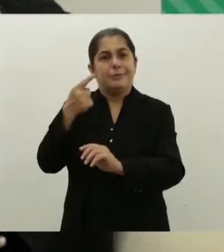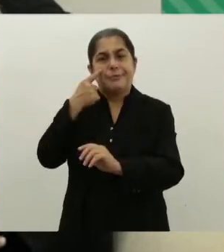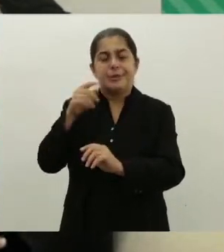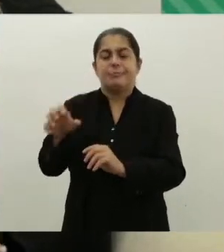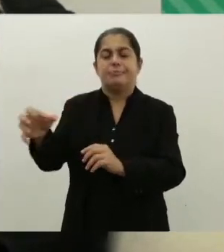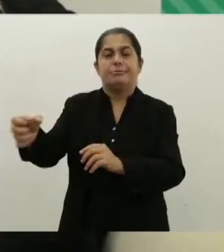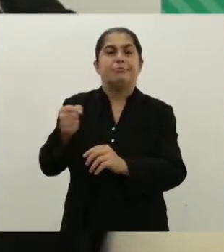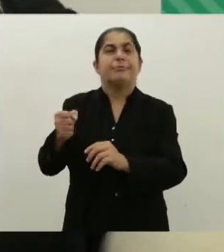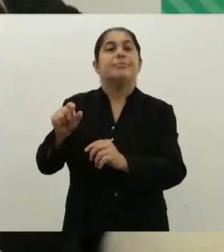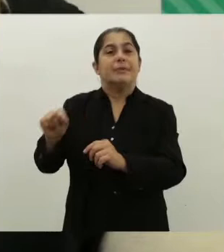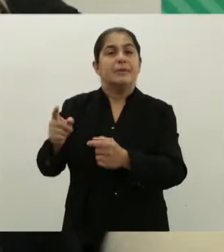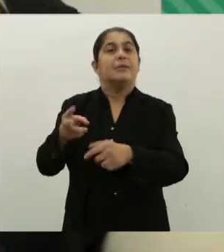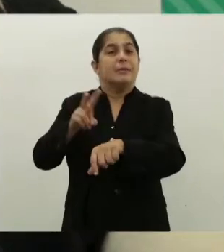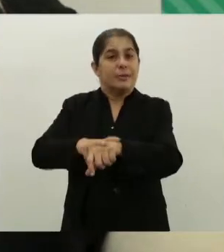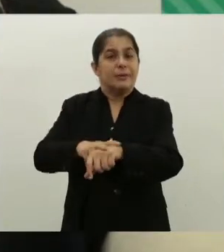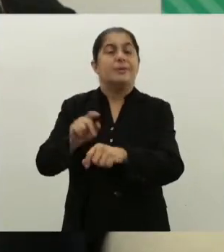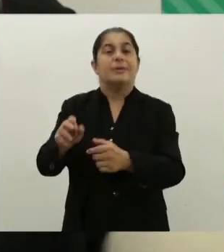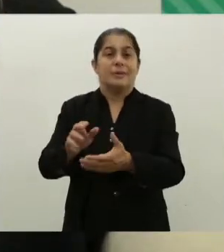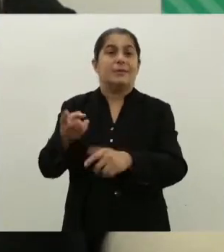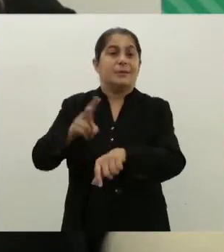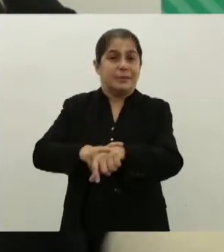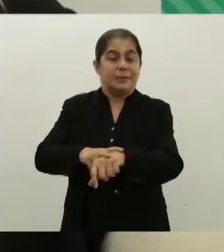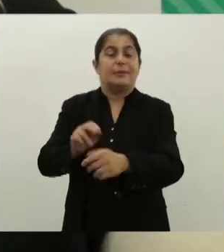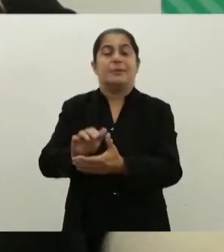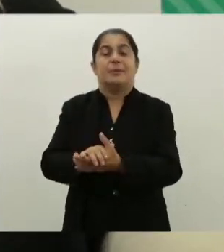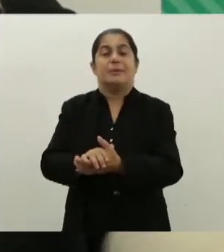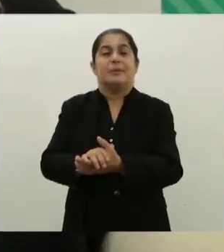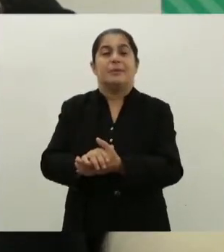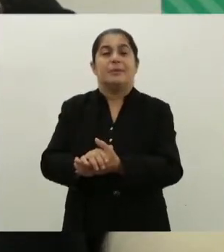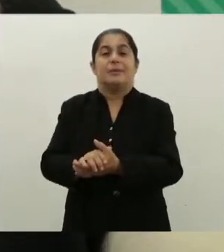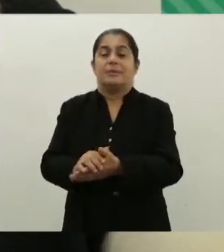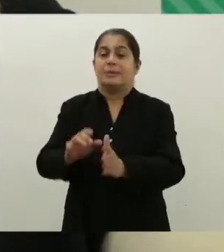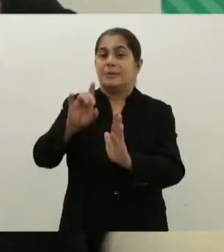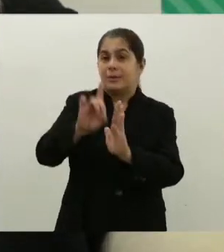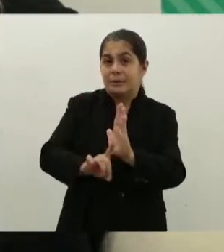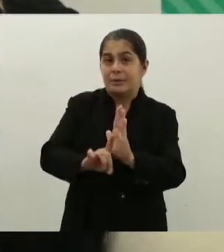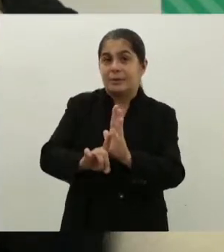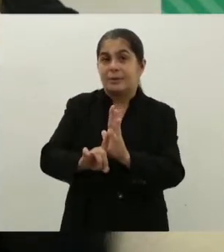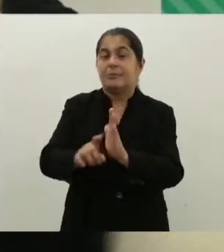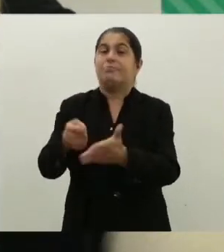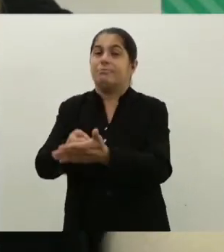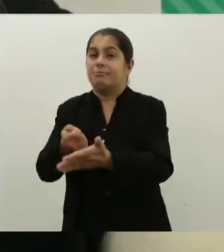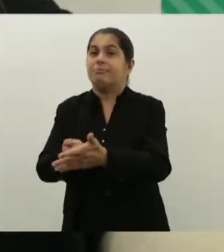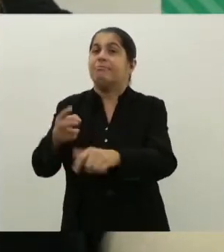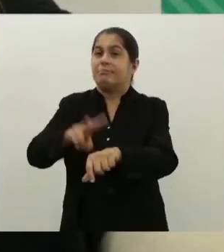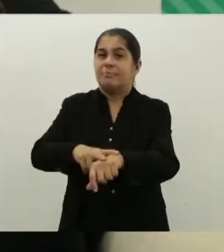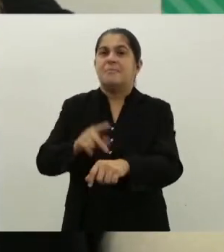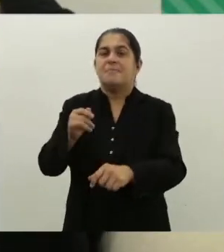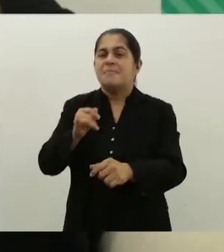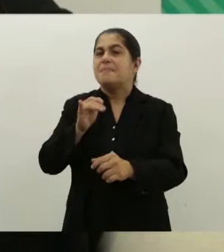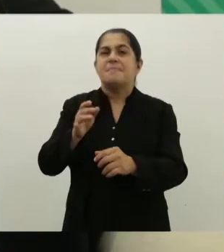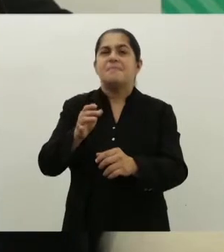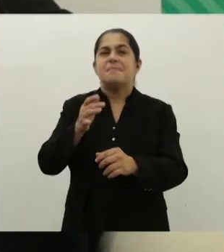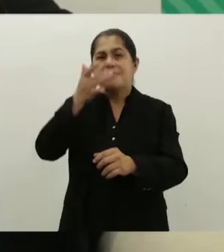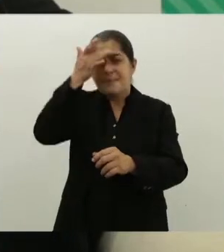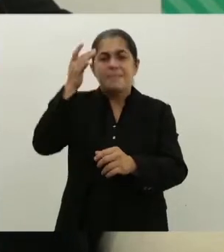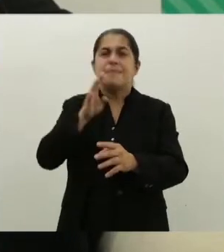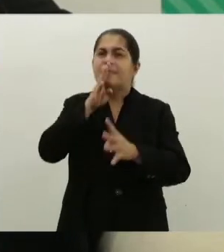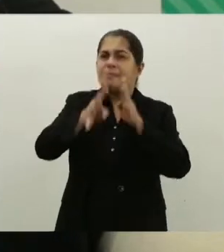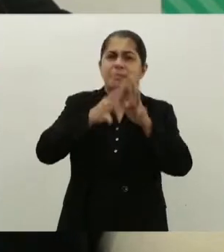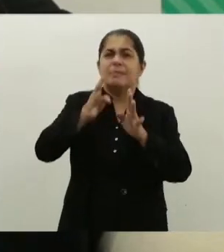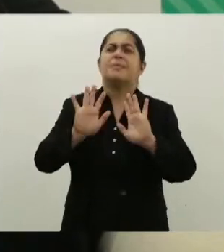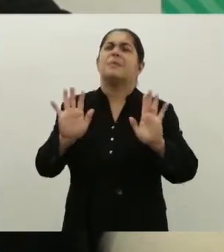por um crime. Então, na minha opinião, é um equívoco muito grande quando se pensa que o Estatuto e a crítica é maior